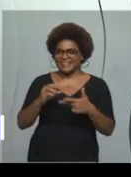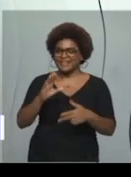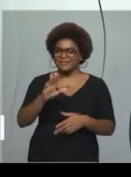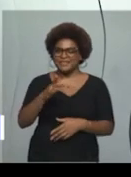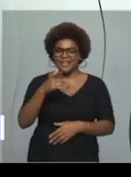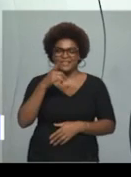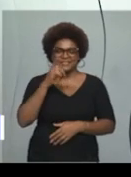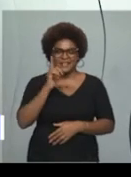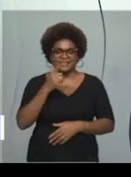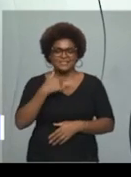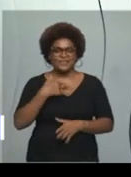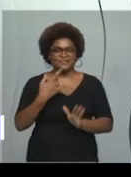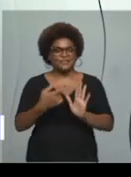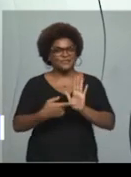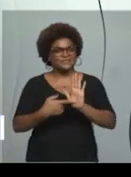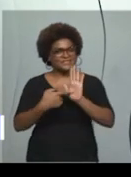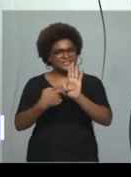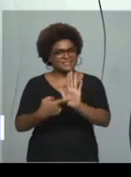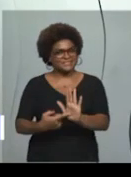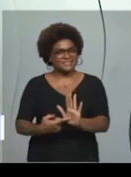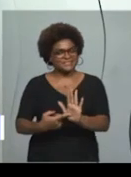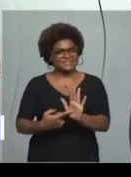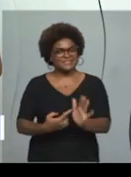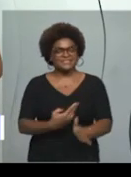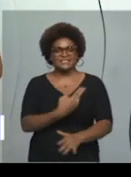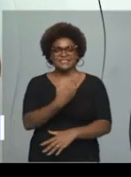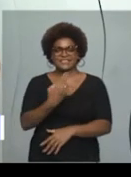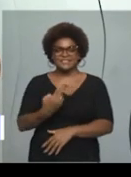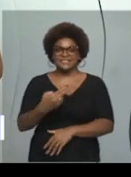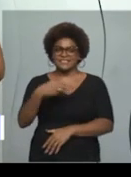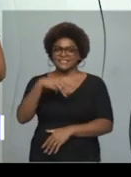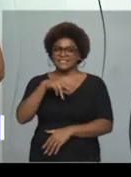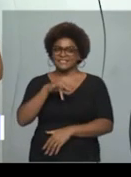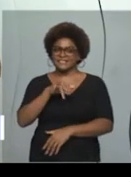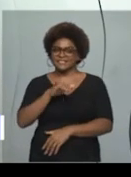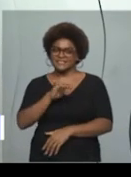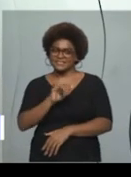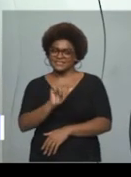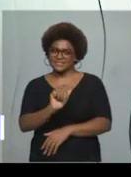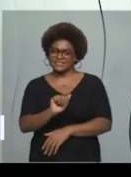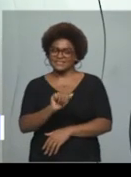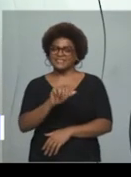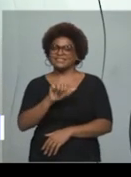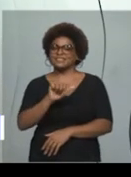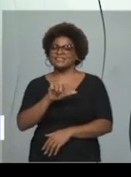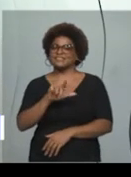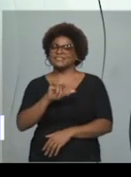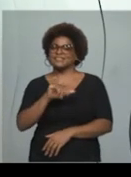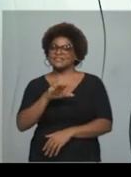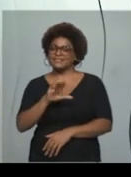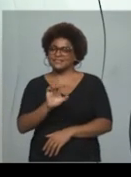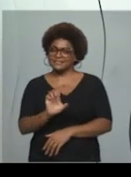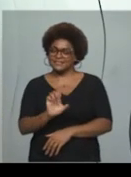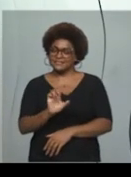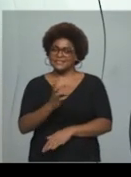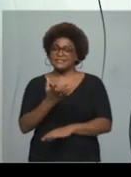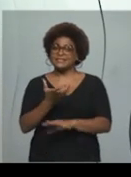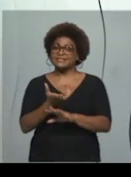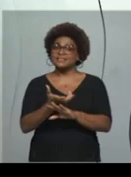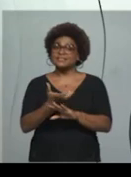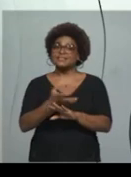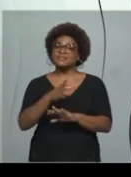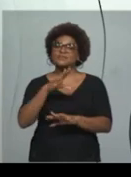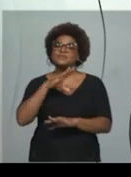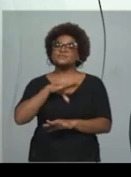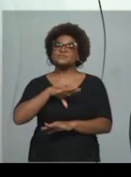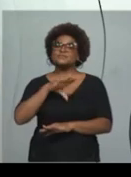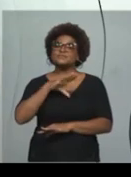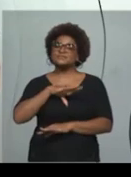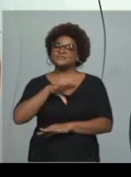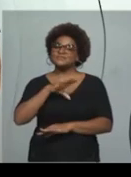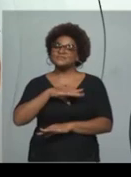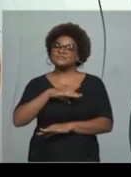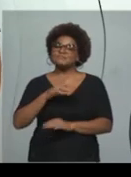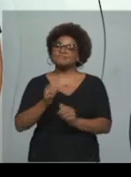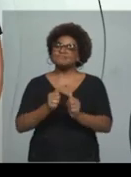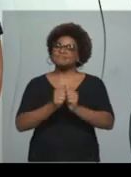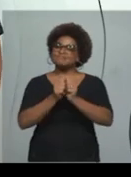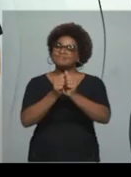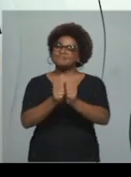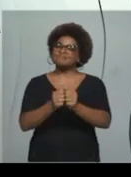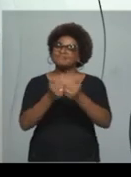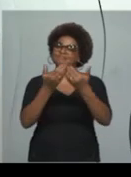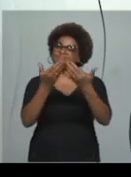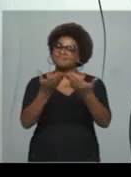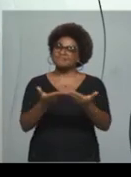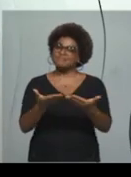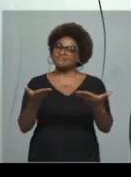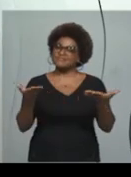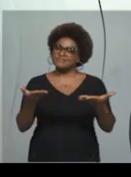O meu nome é Maria Alice, eu sou professora de língua portuguesa e vou acompanhar vocês na aula de